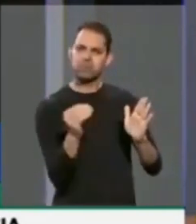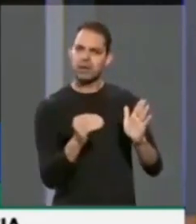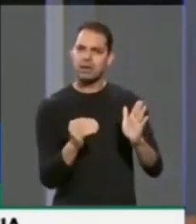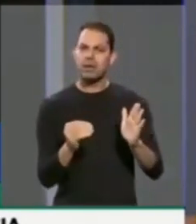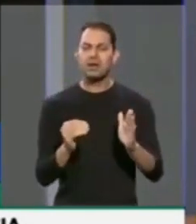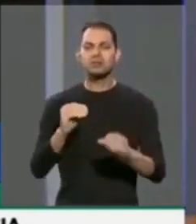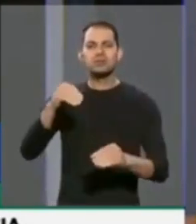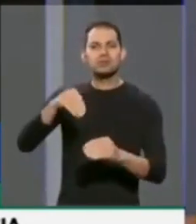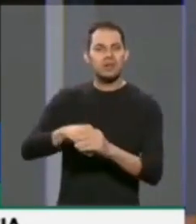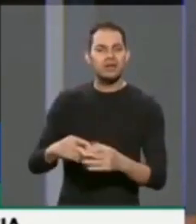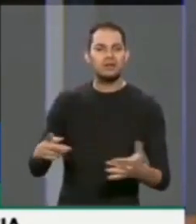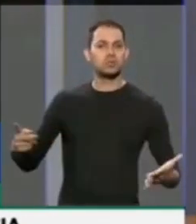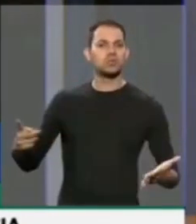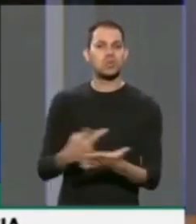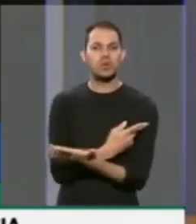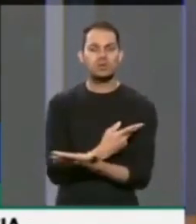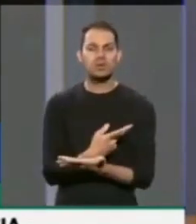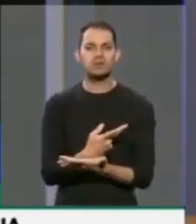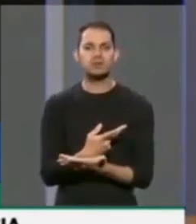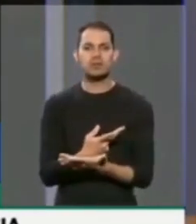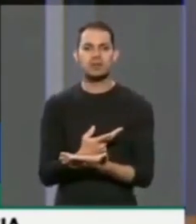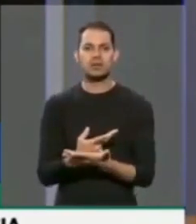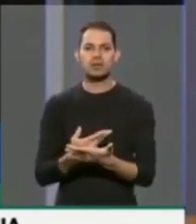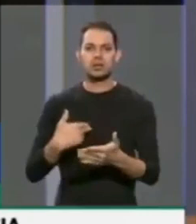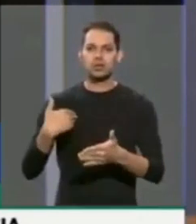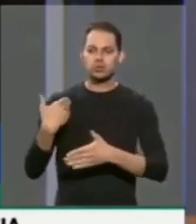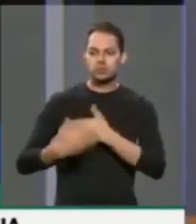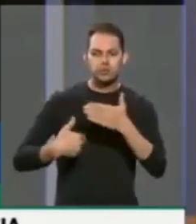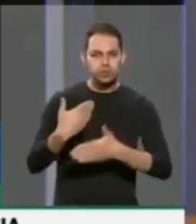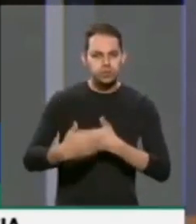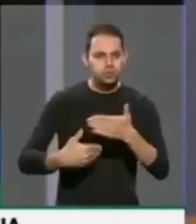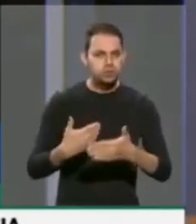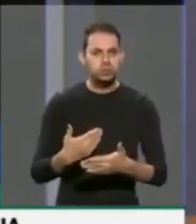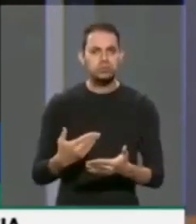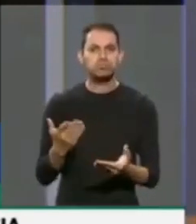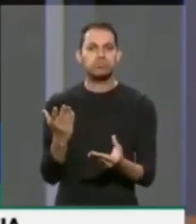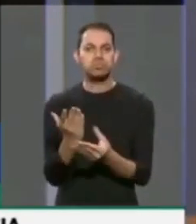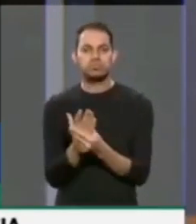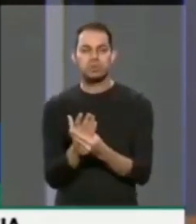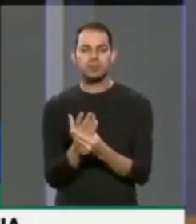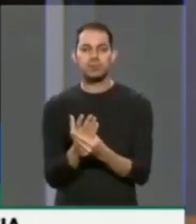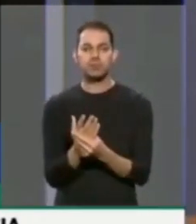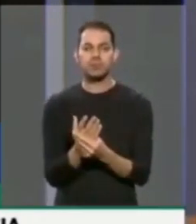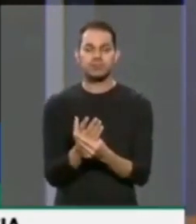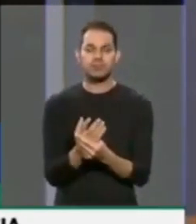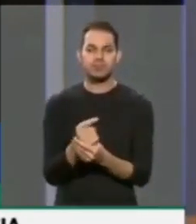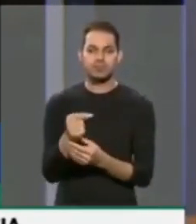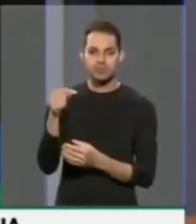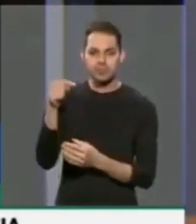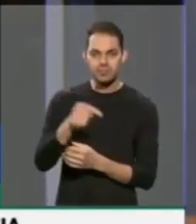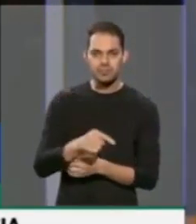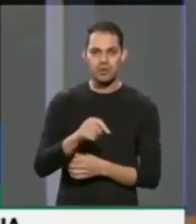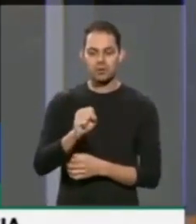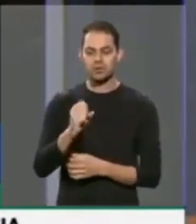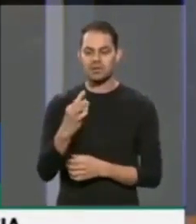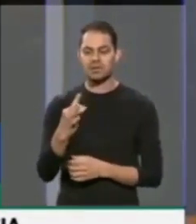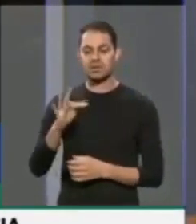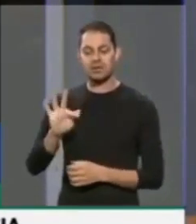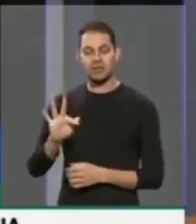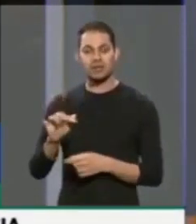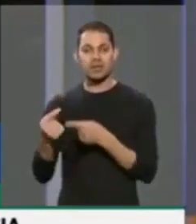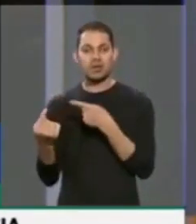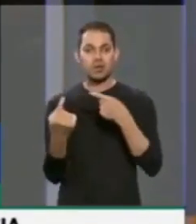sendo perpetrados, que estão aí à frente com o STF